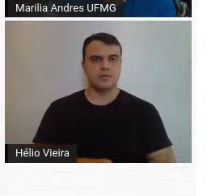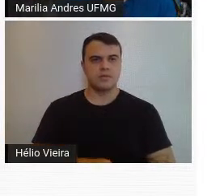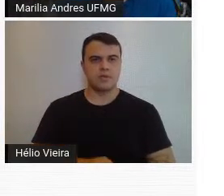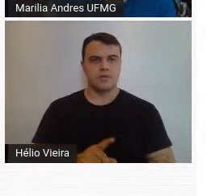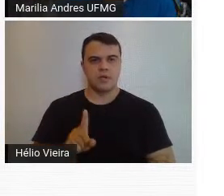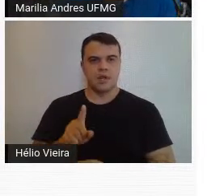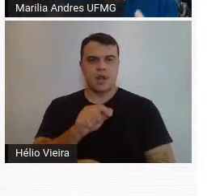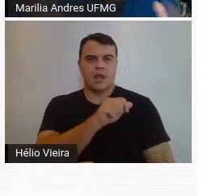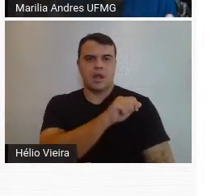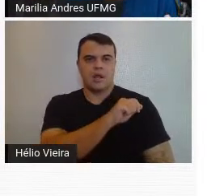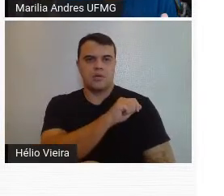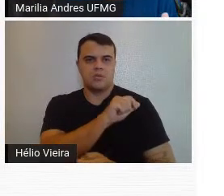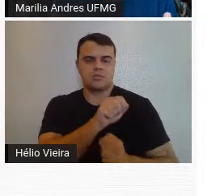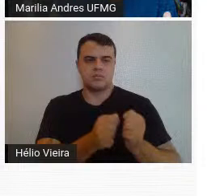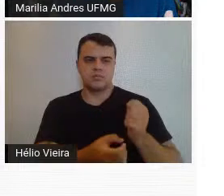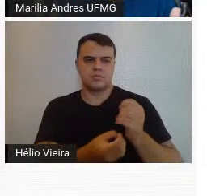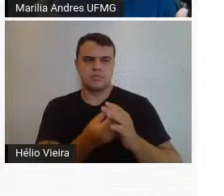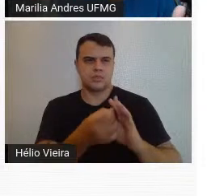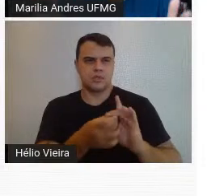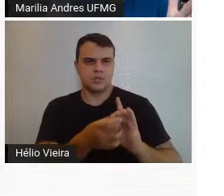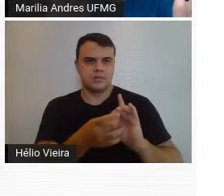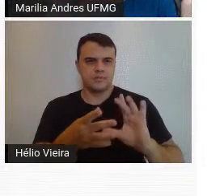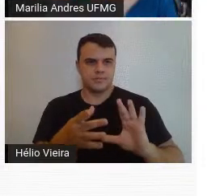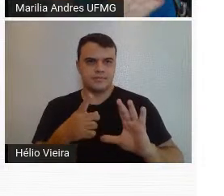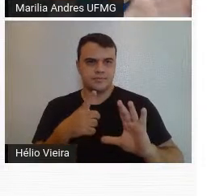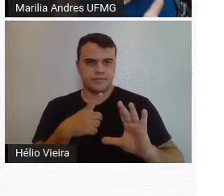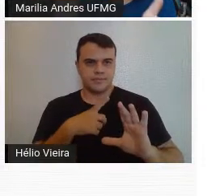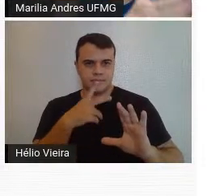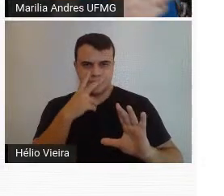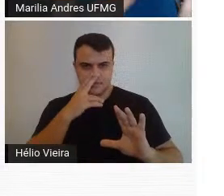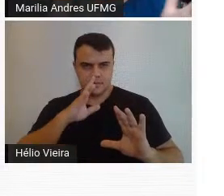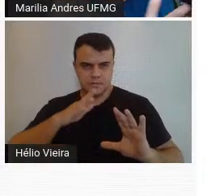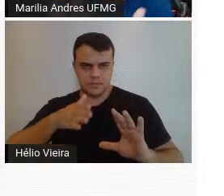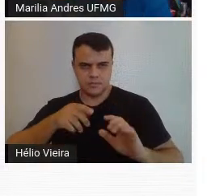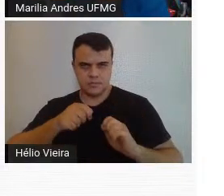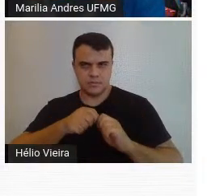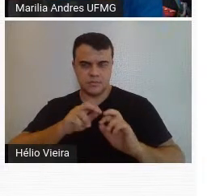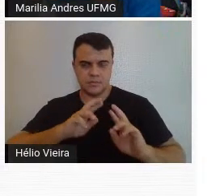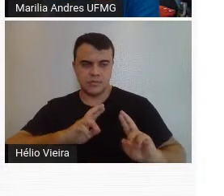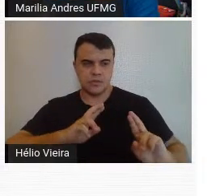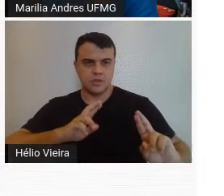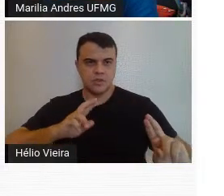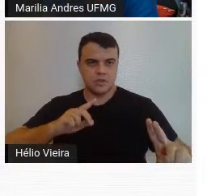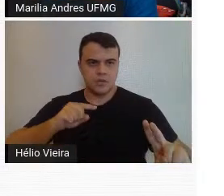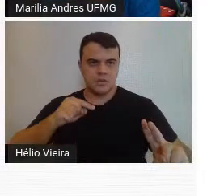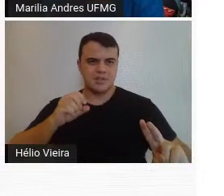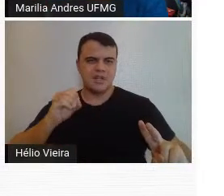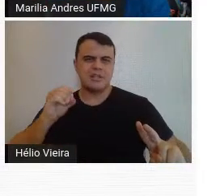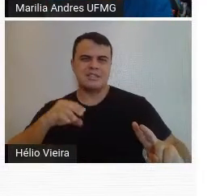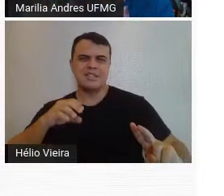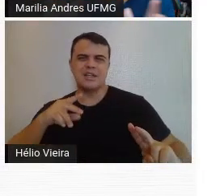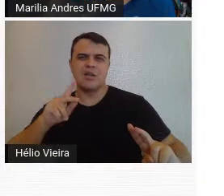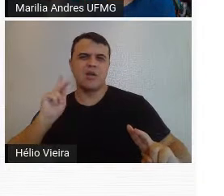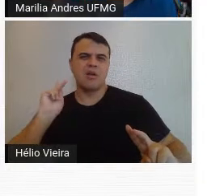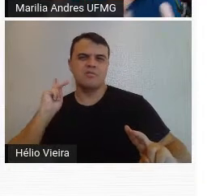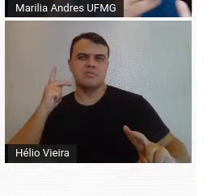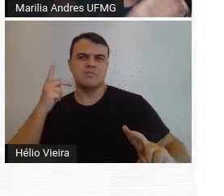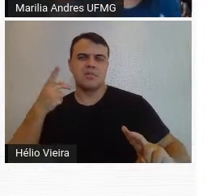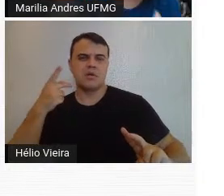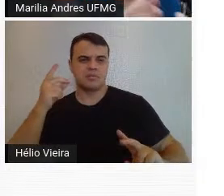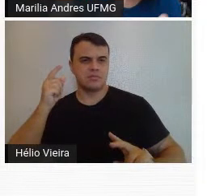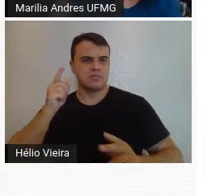os alunos criarem, então, era um método que se contrapunha todo aquele ensino acadêmico que